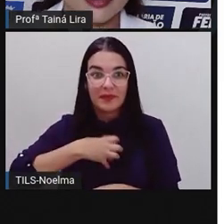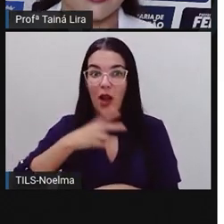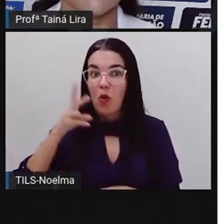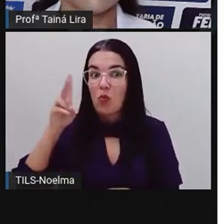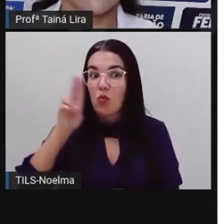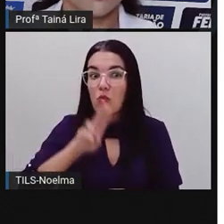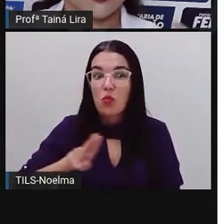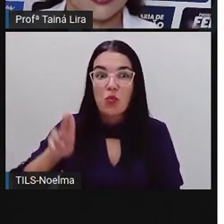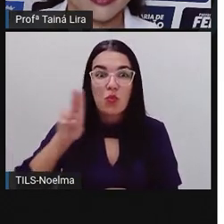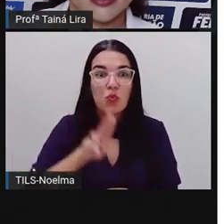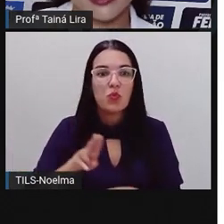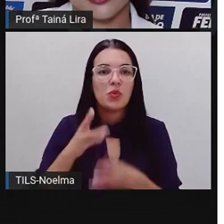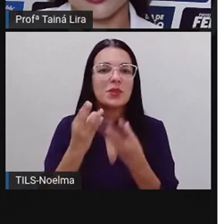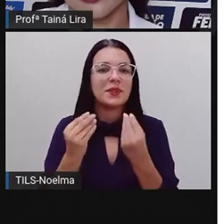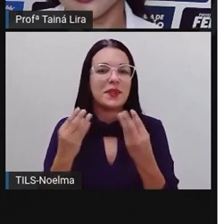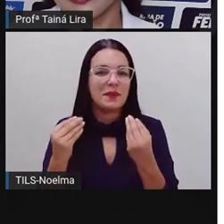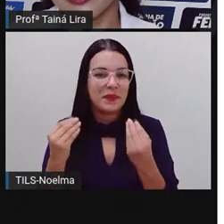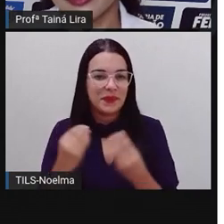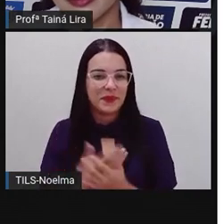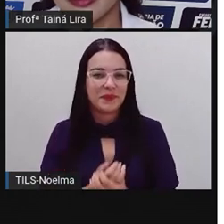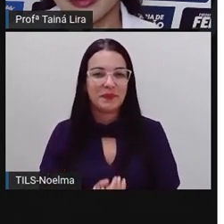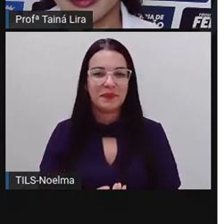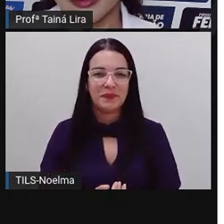utilizar o coentro.